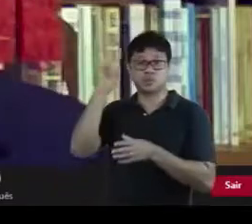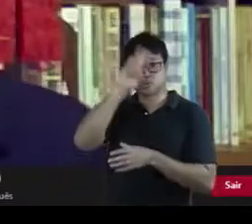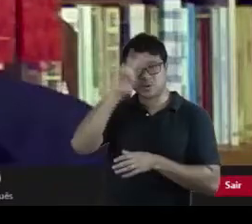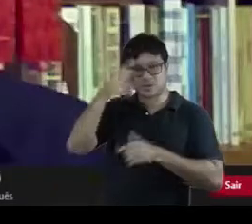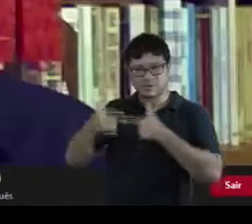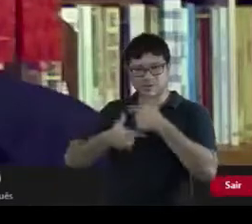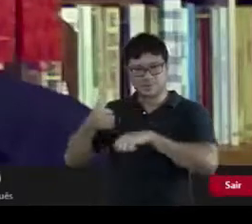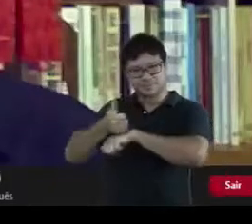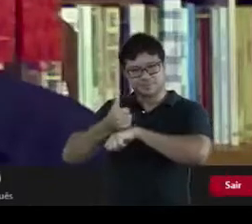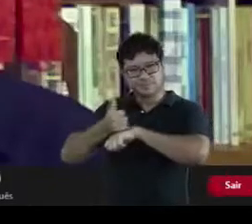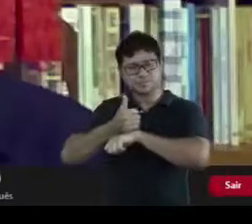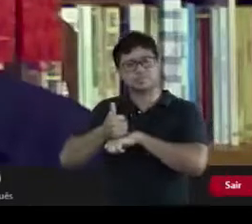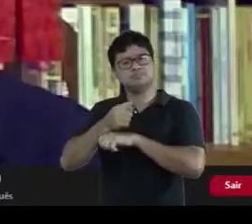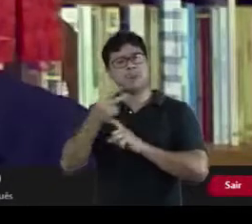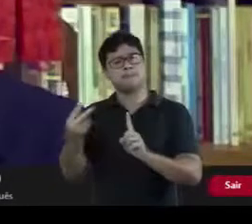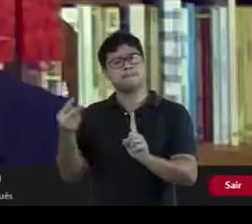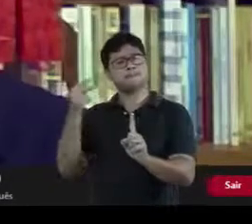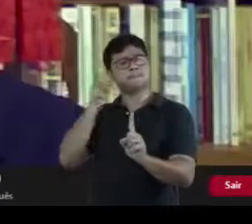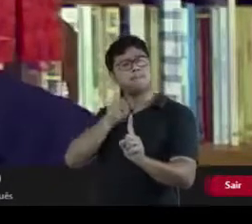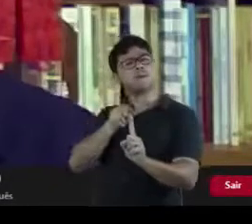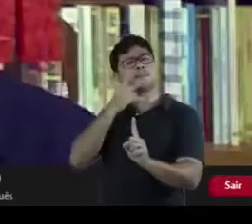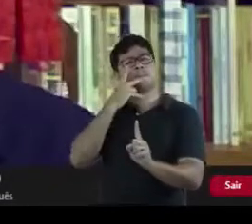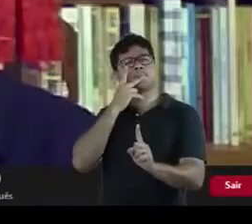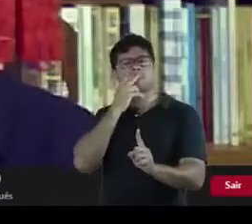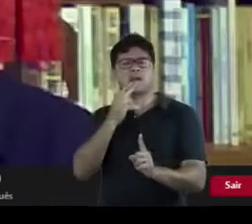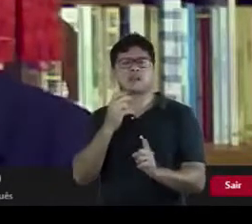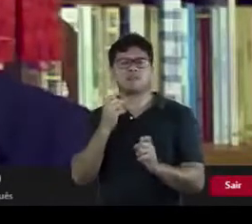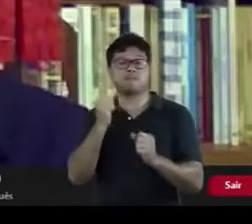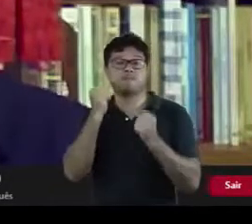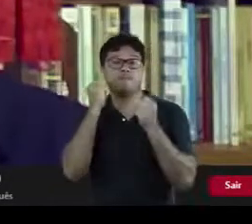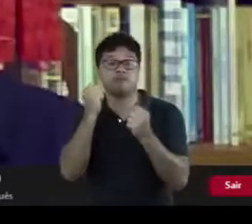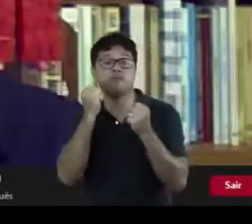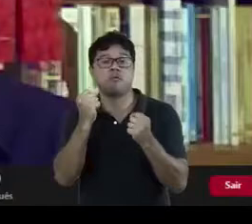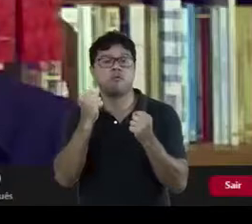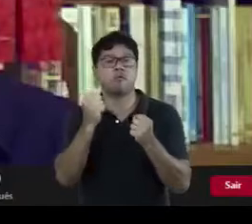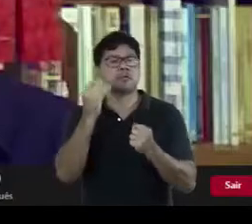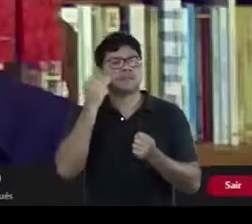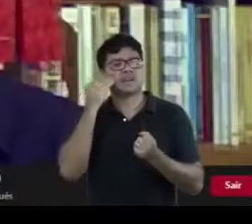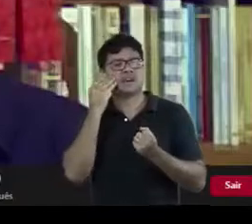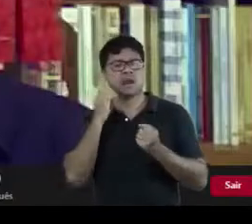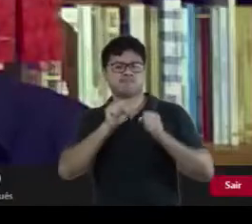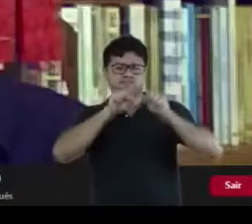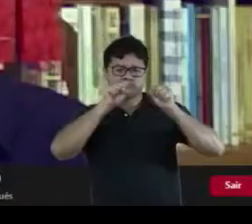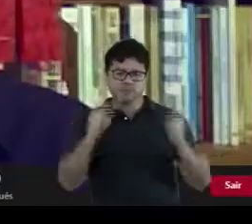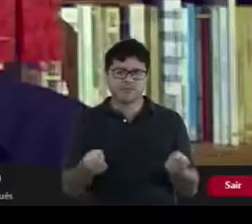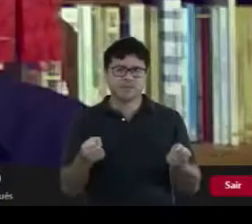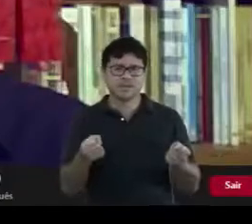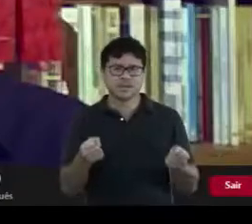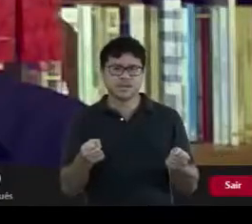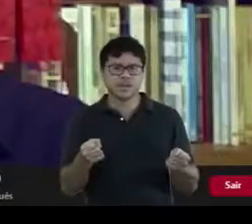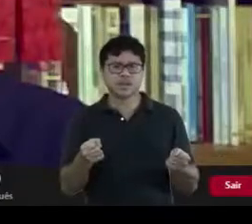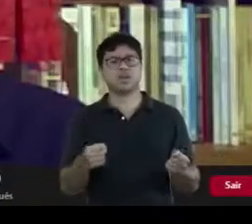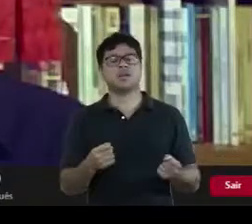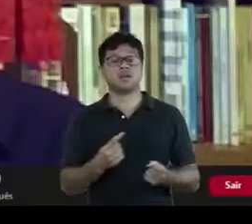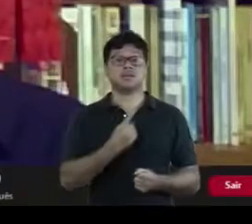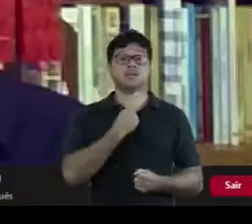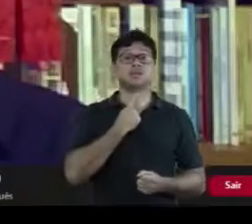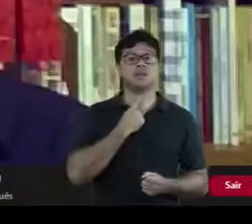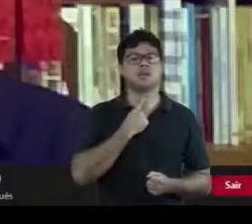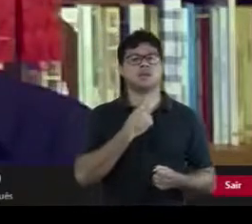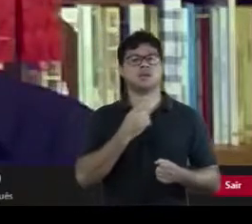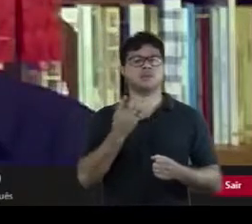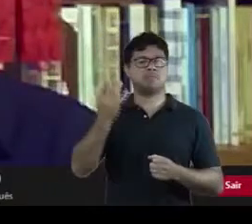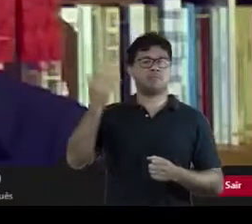esta perspectiva se apresentava como uma vigorosa força para rebater o desejo de